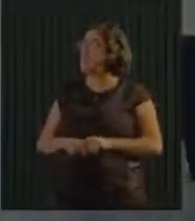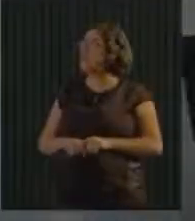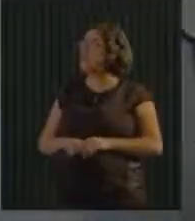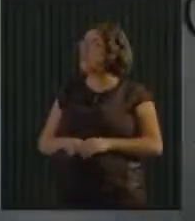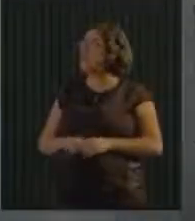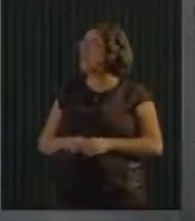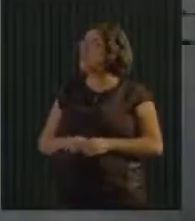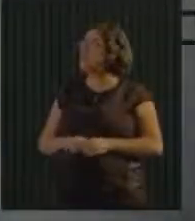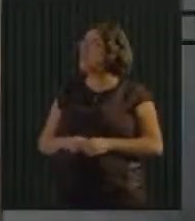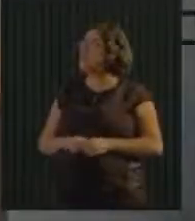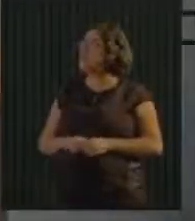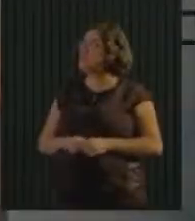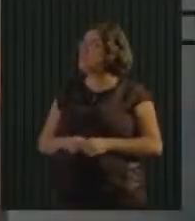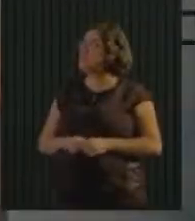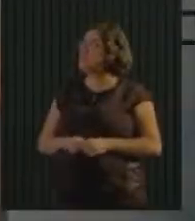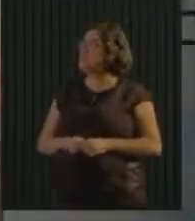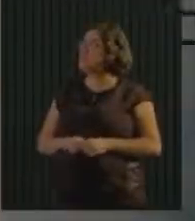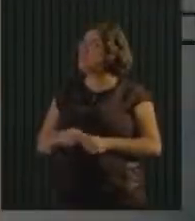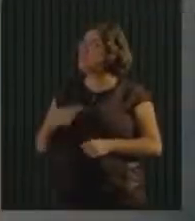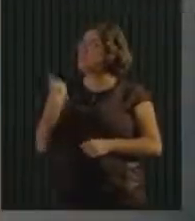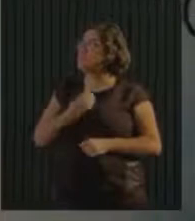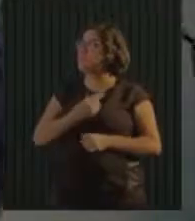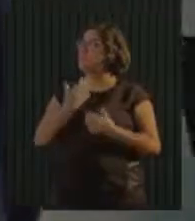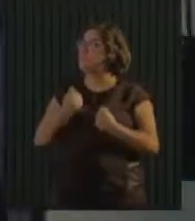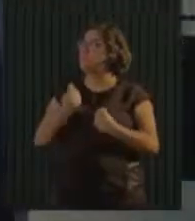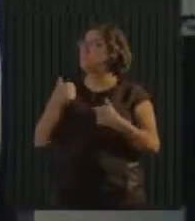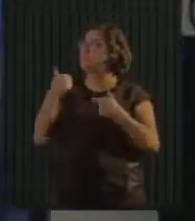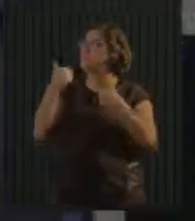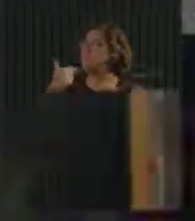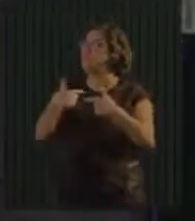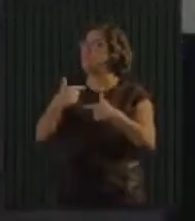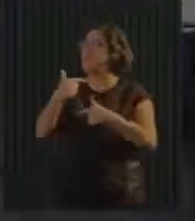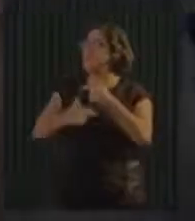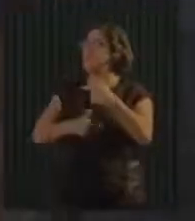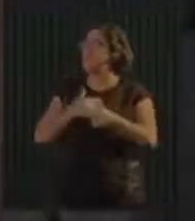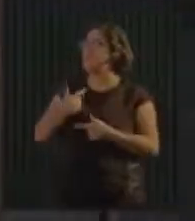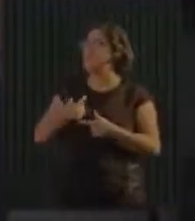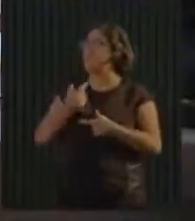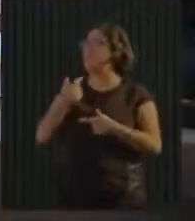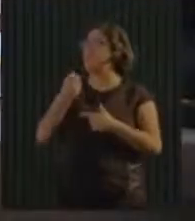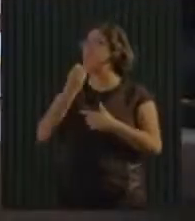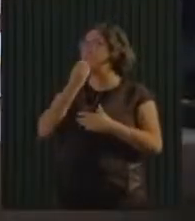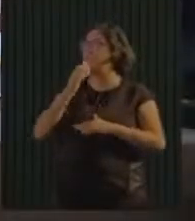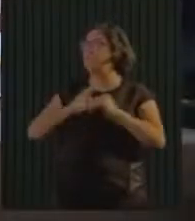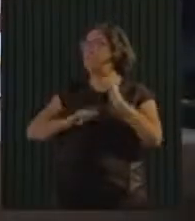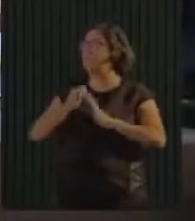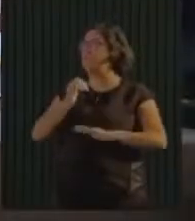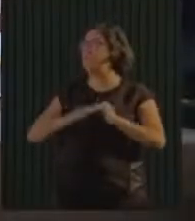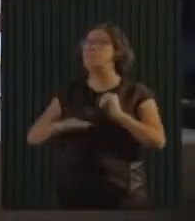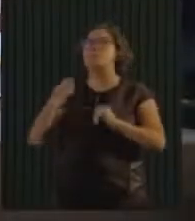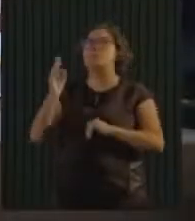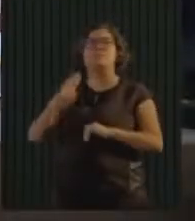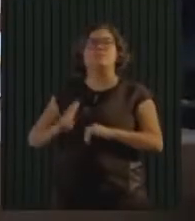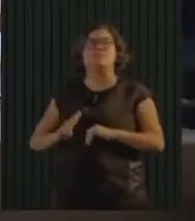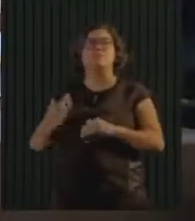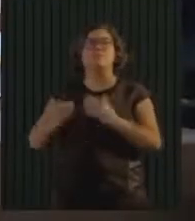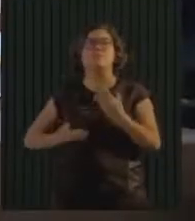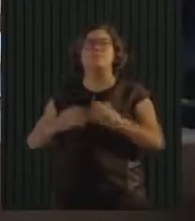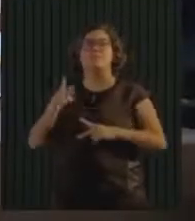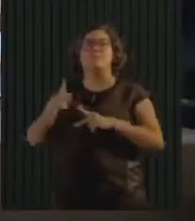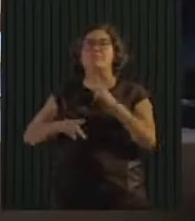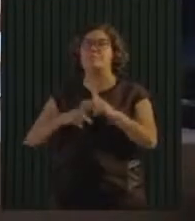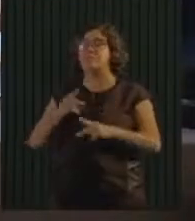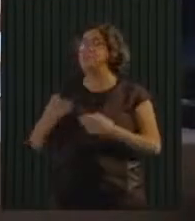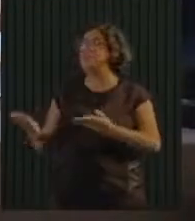Muito bem. Bom, vamos continuar o nosso bloco de boas práticas, de boas práticas de políticas públicas e vou